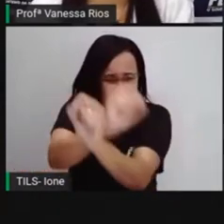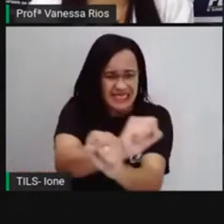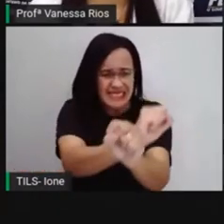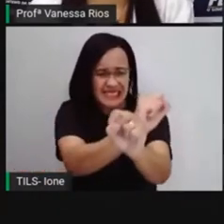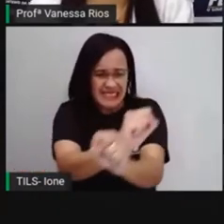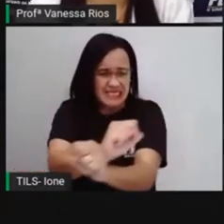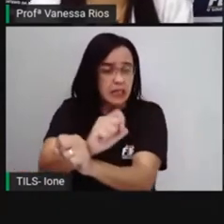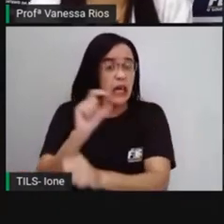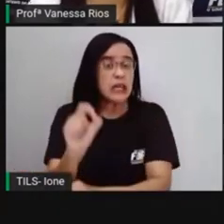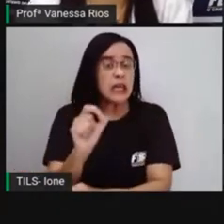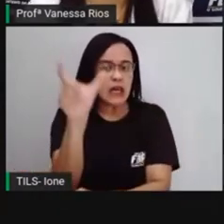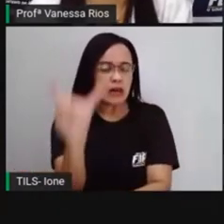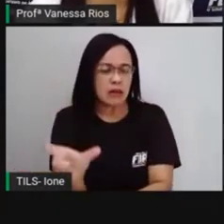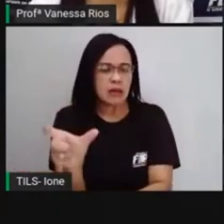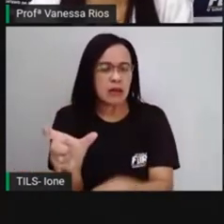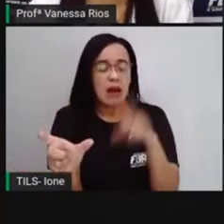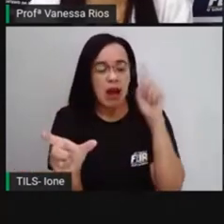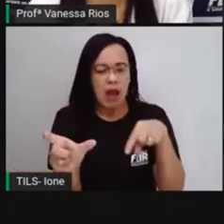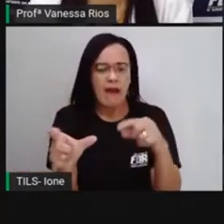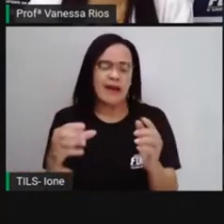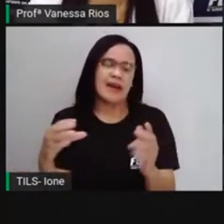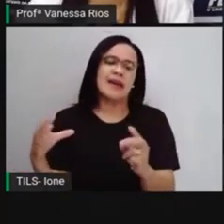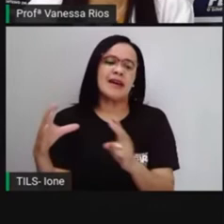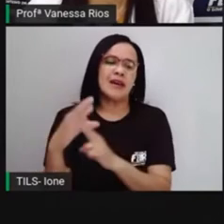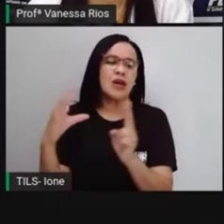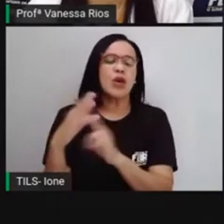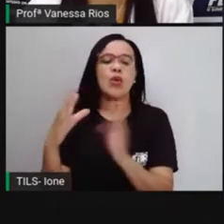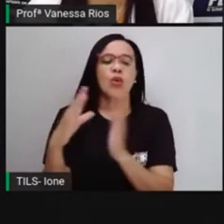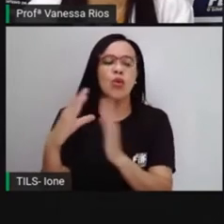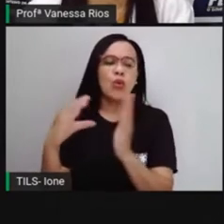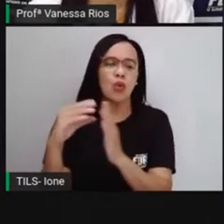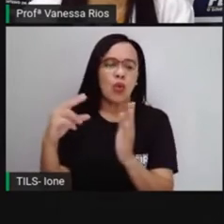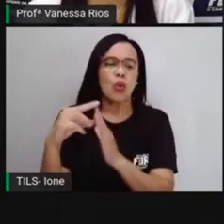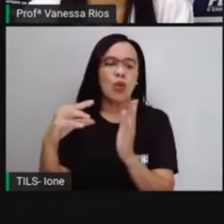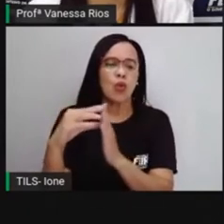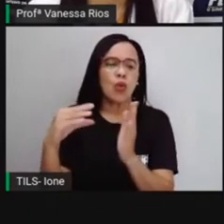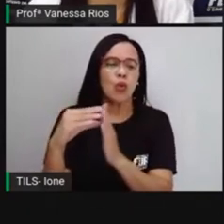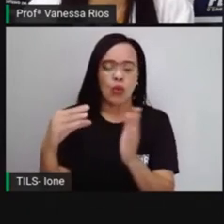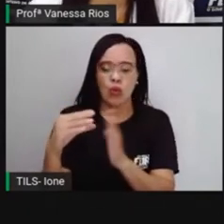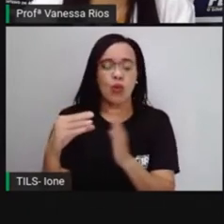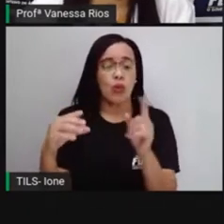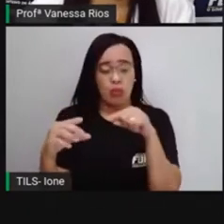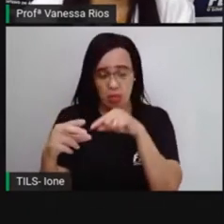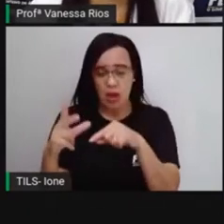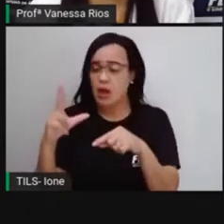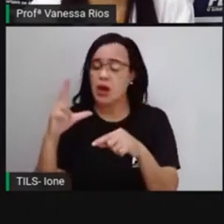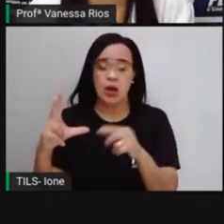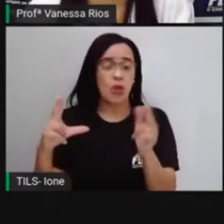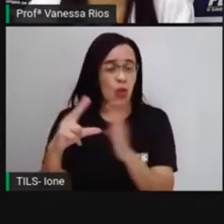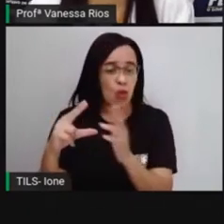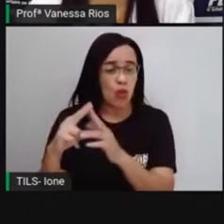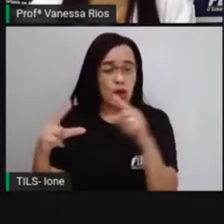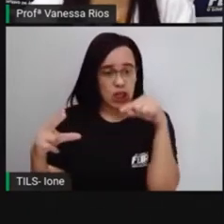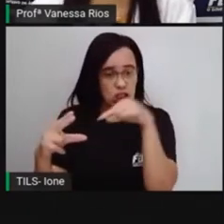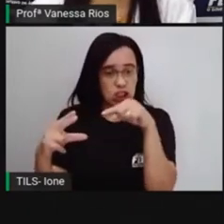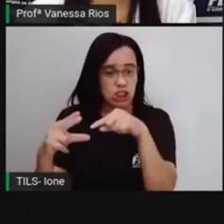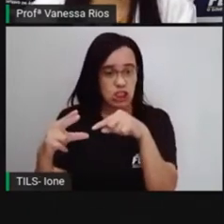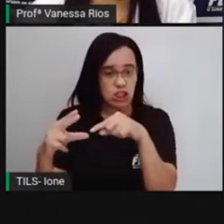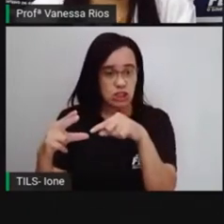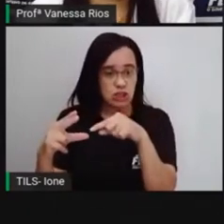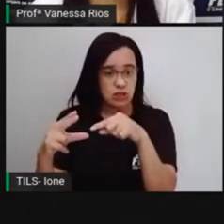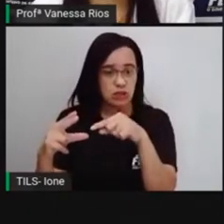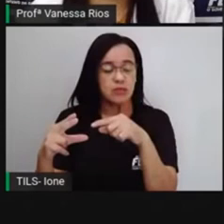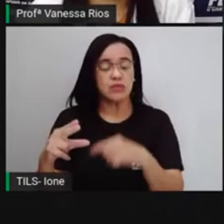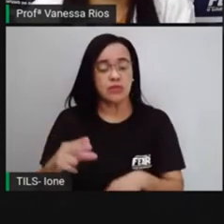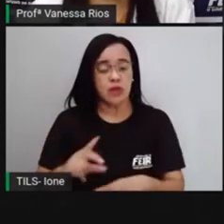dificuldade nesse processo, né? Primeiro porque os indígenas, eles não queriam, né? Então eles reagiram a